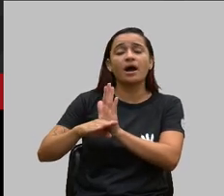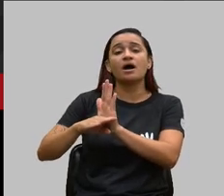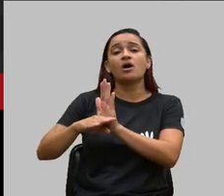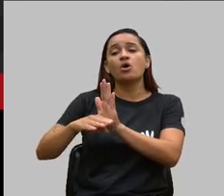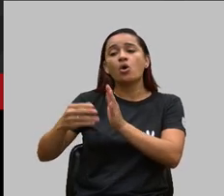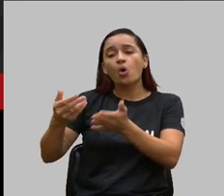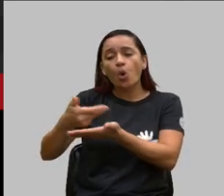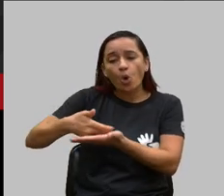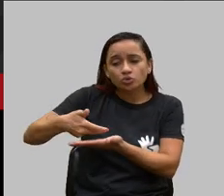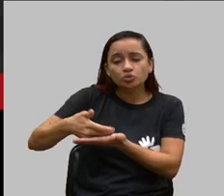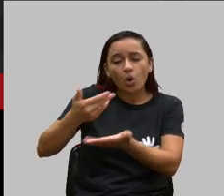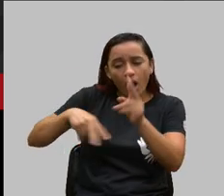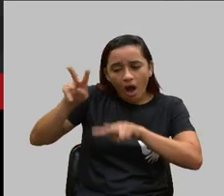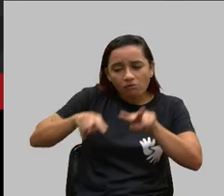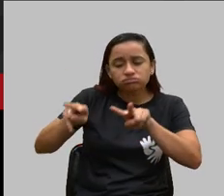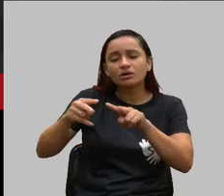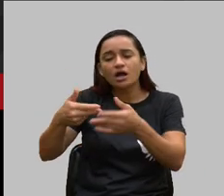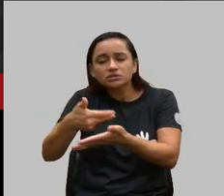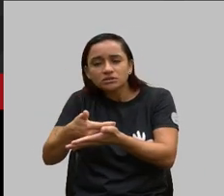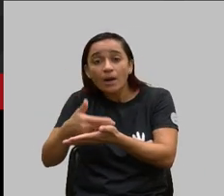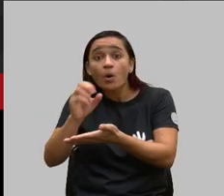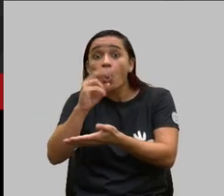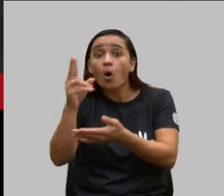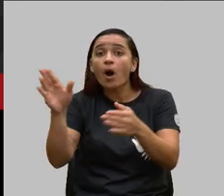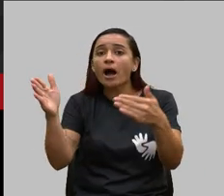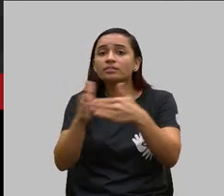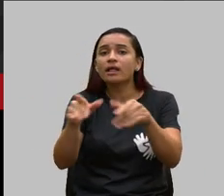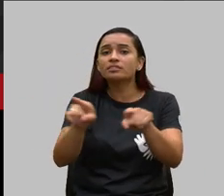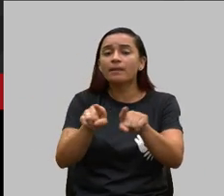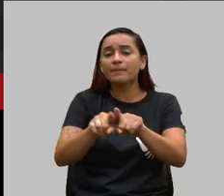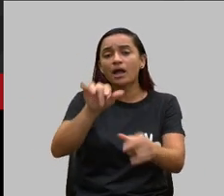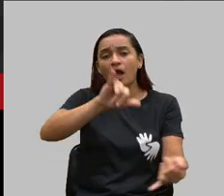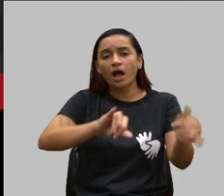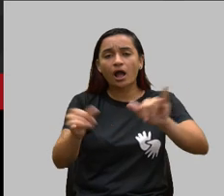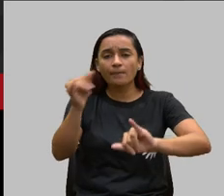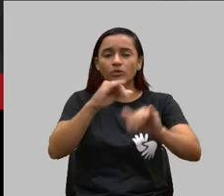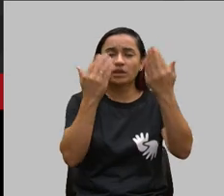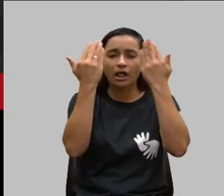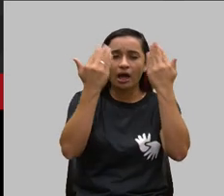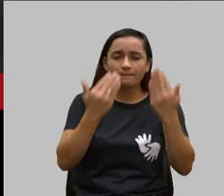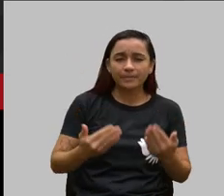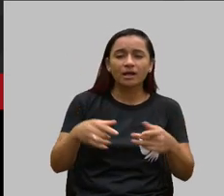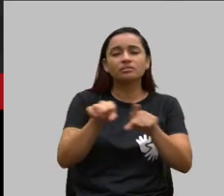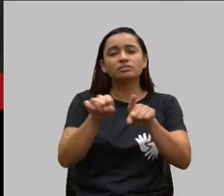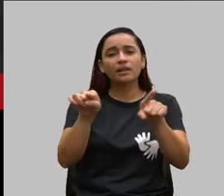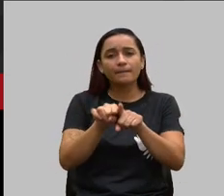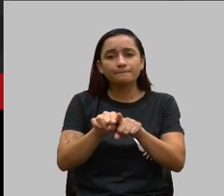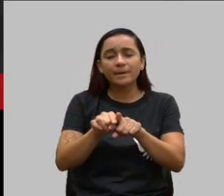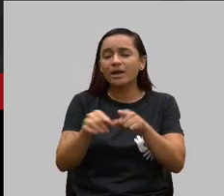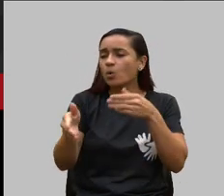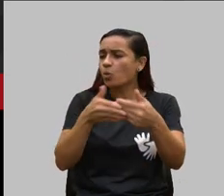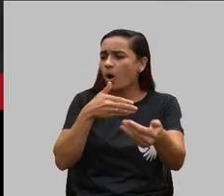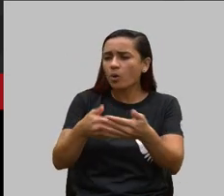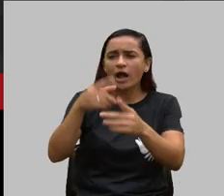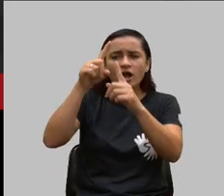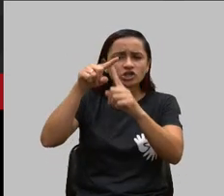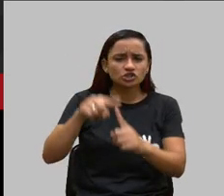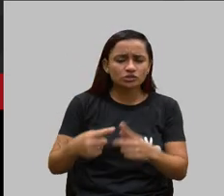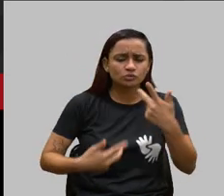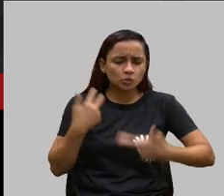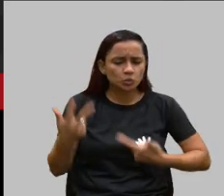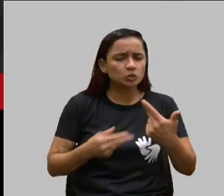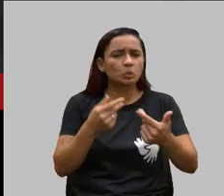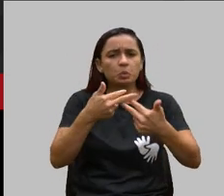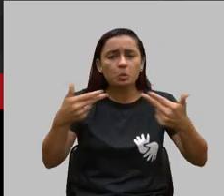ou qualquer medicação por maior valor que seja é dentro de um plano que seja